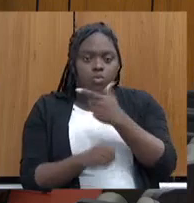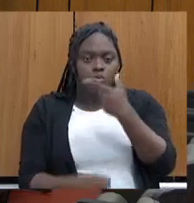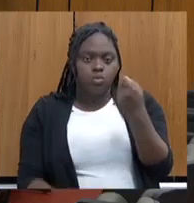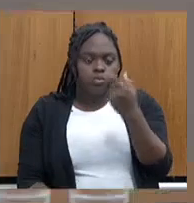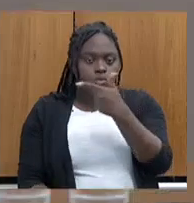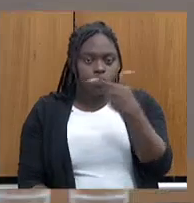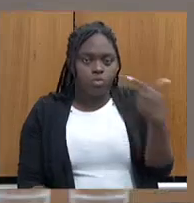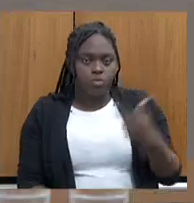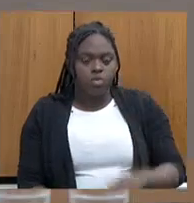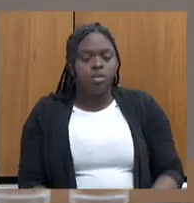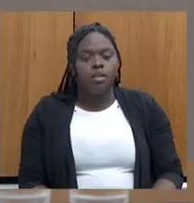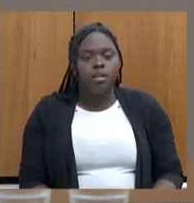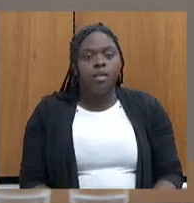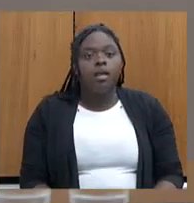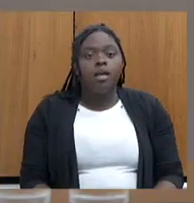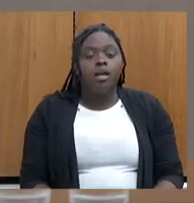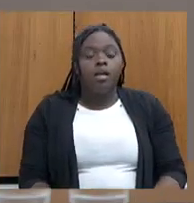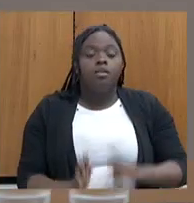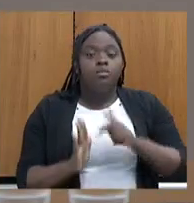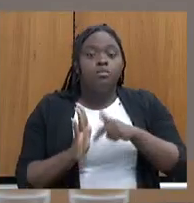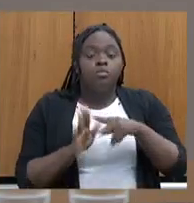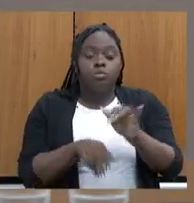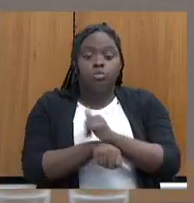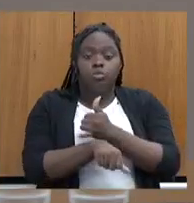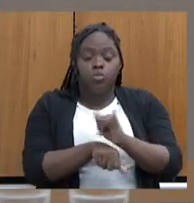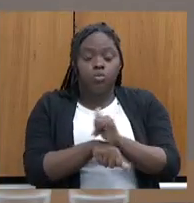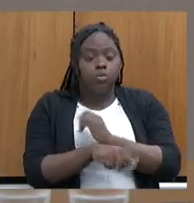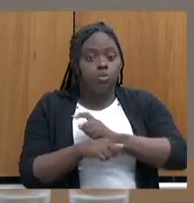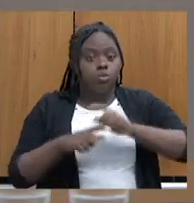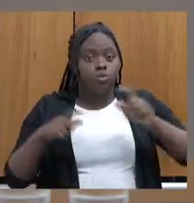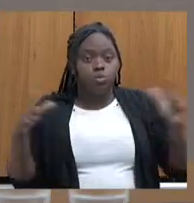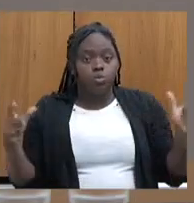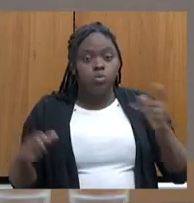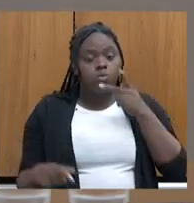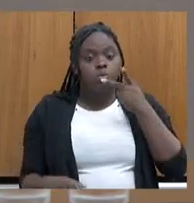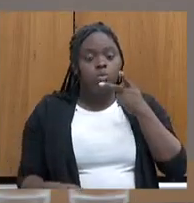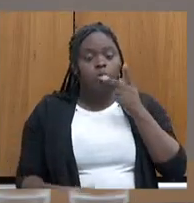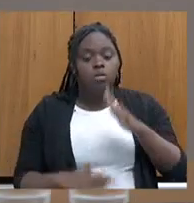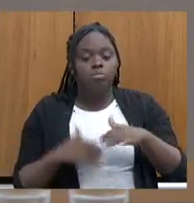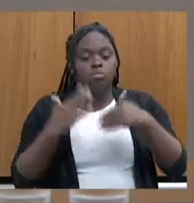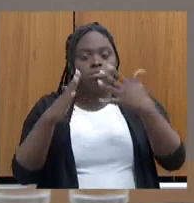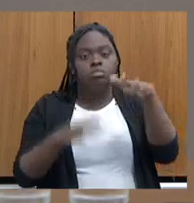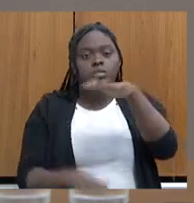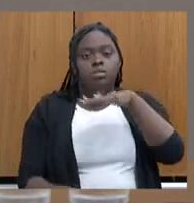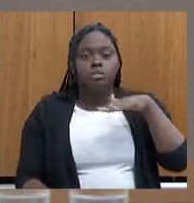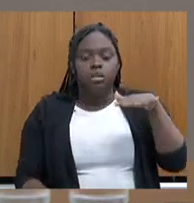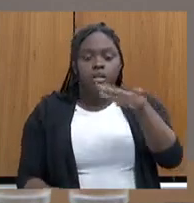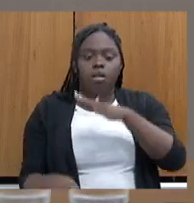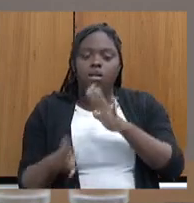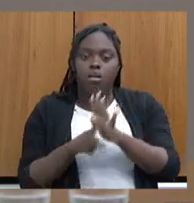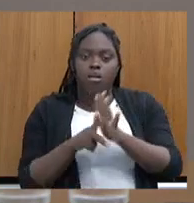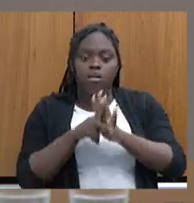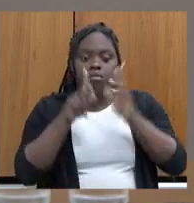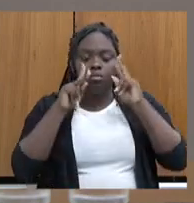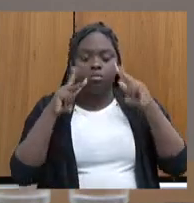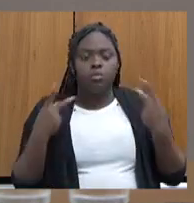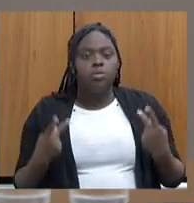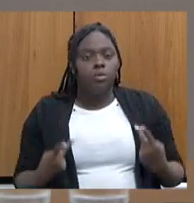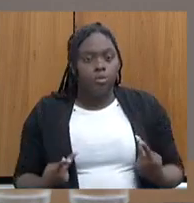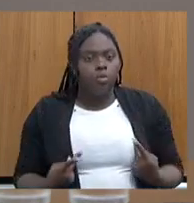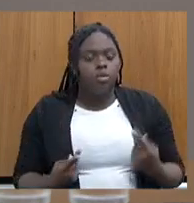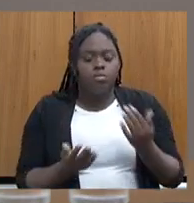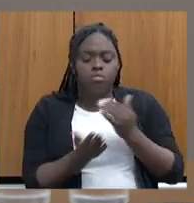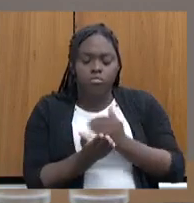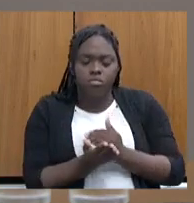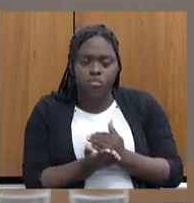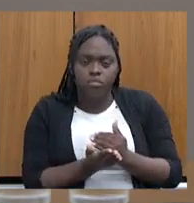Este é o nosso projeto, grande projeto estratégico, que se chama Percursos Gerais, uma trajetória para autonomia, que é um piloto ainda em